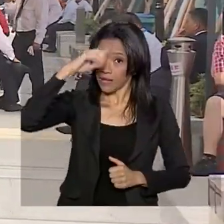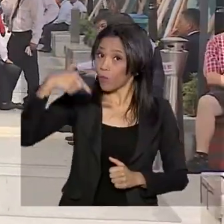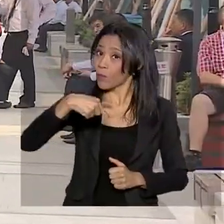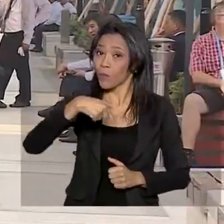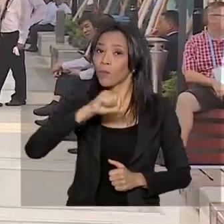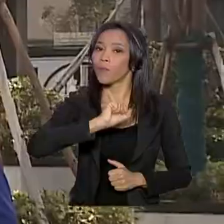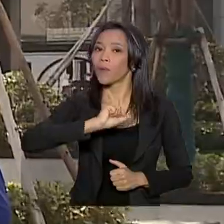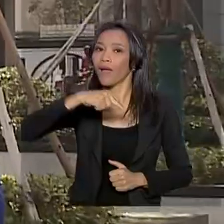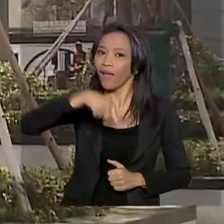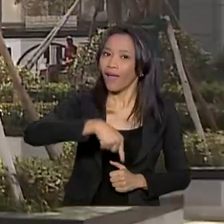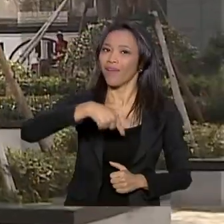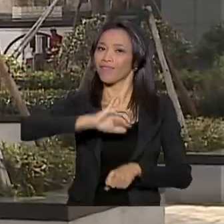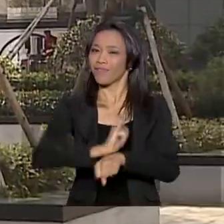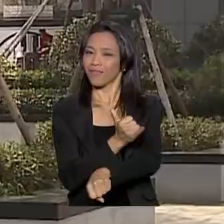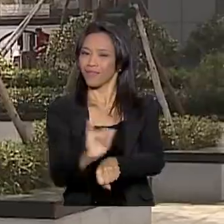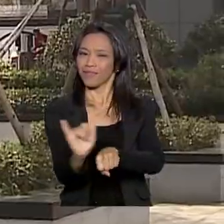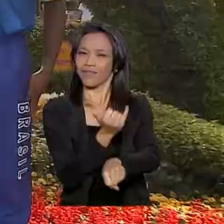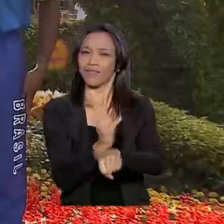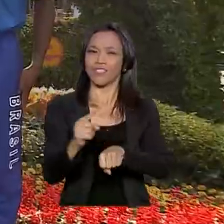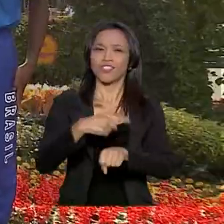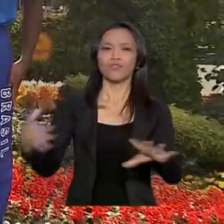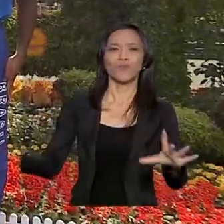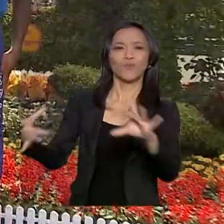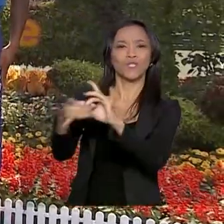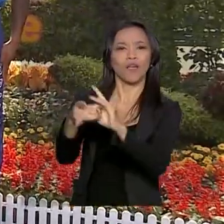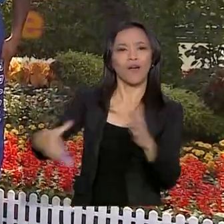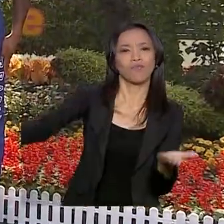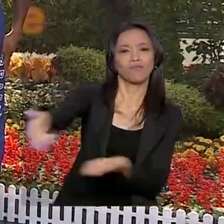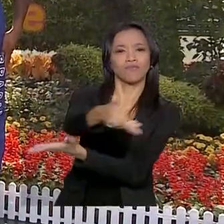a ferramenta que ele deve ser de integração de união entre os povos.